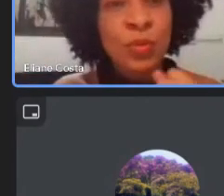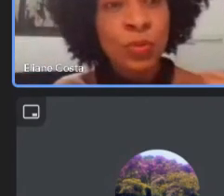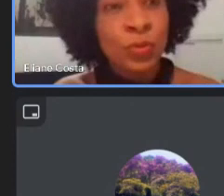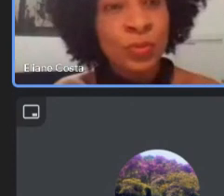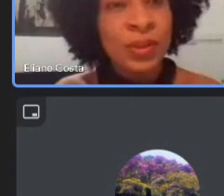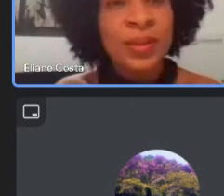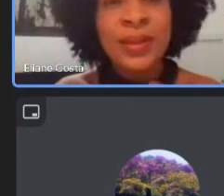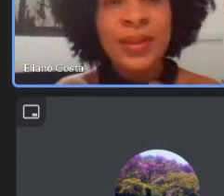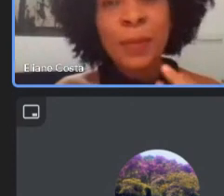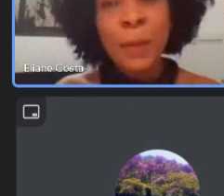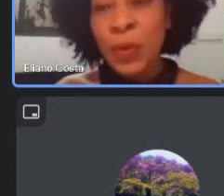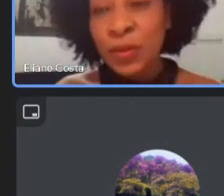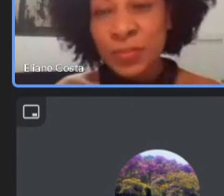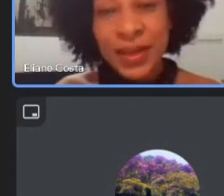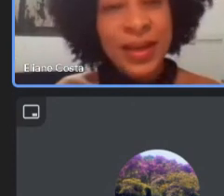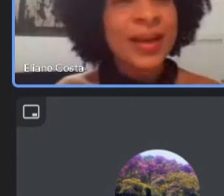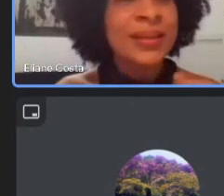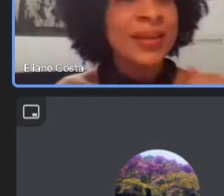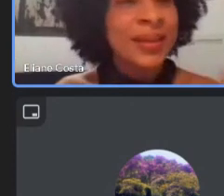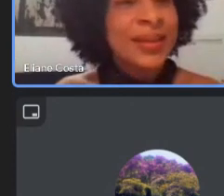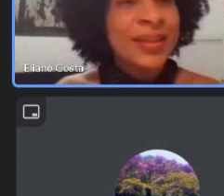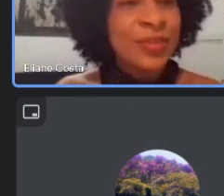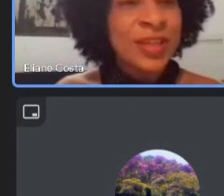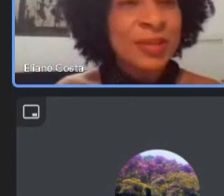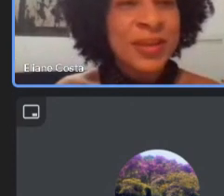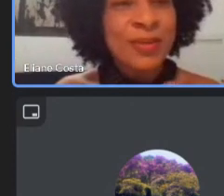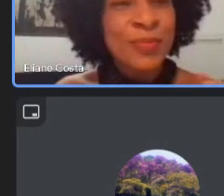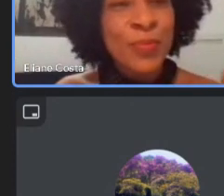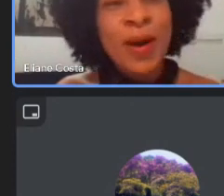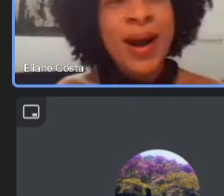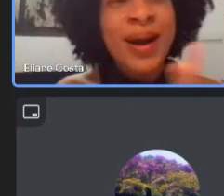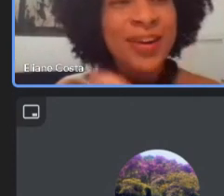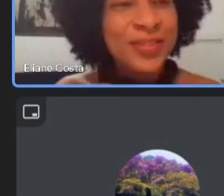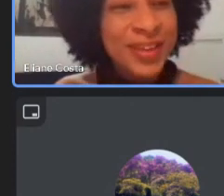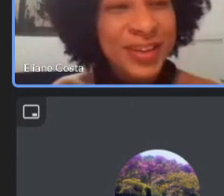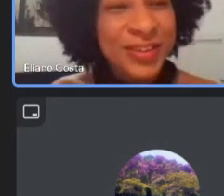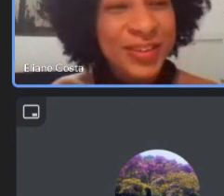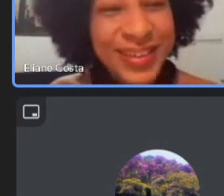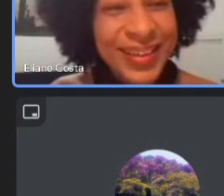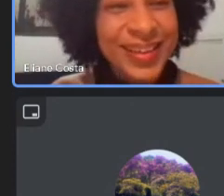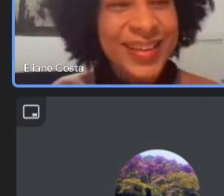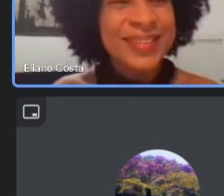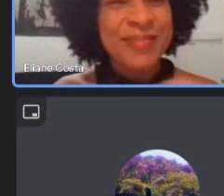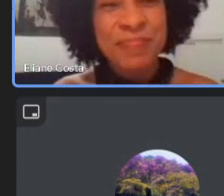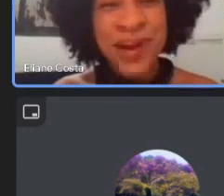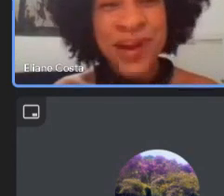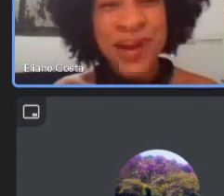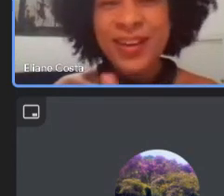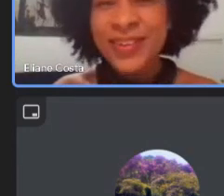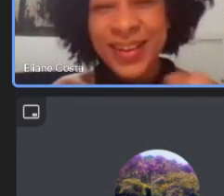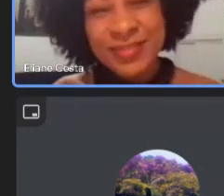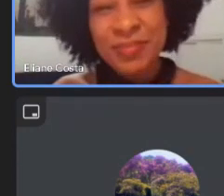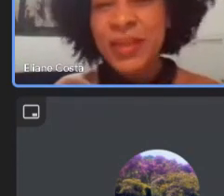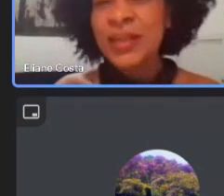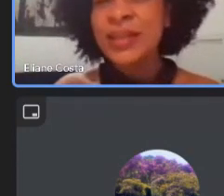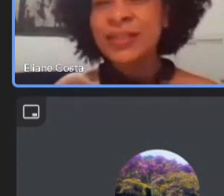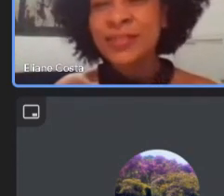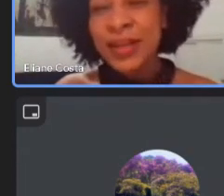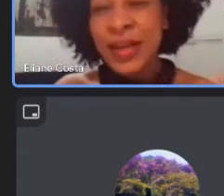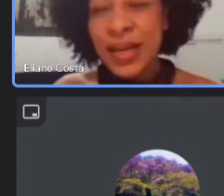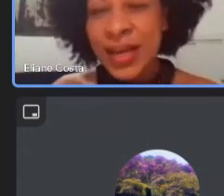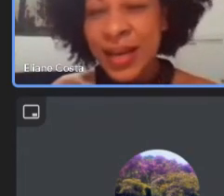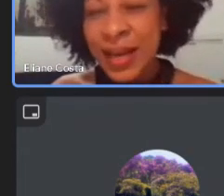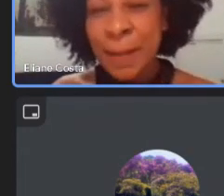construção conjunta então muito obrigada e vou terminar com o Walda Carolina em relação a Paula em relação a